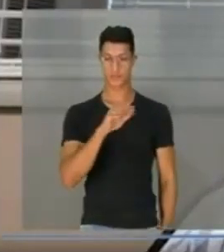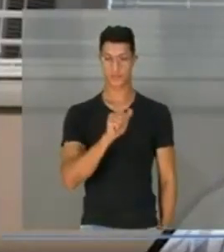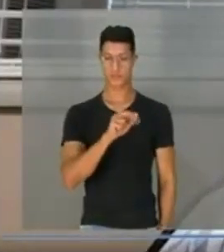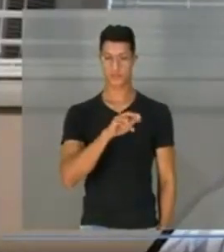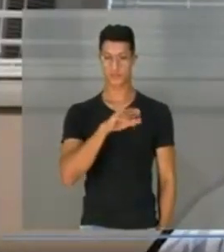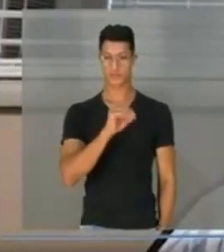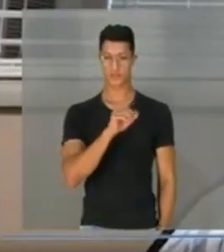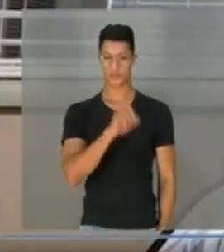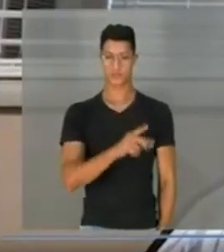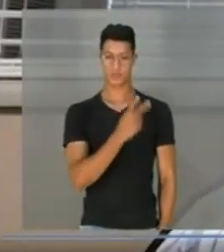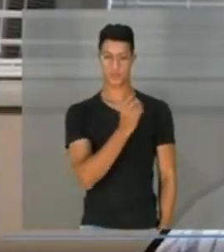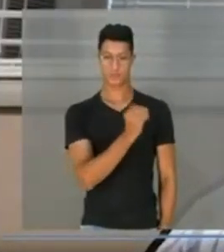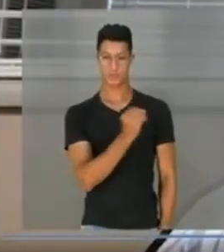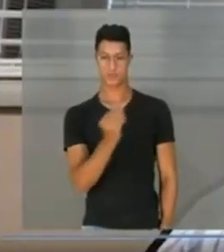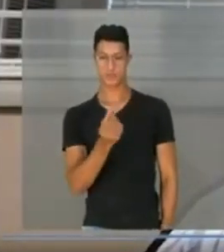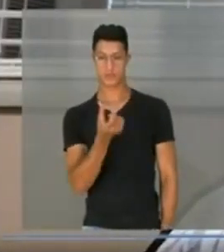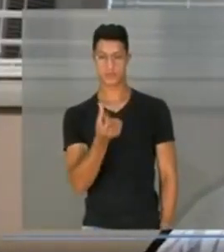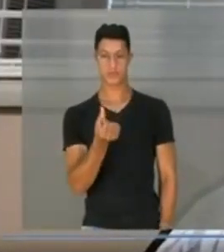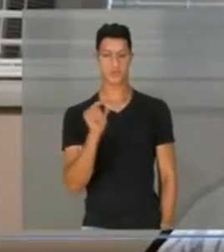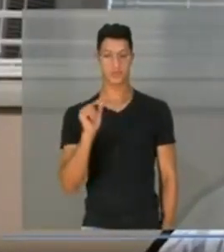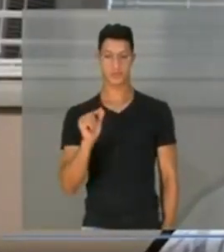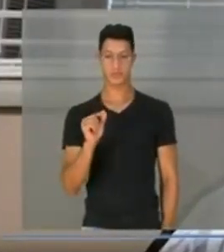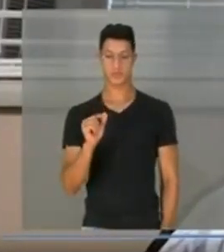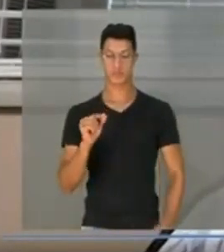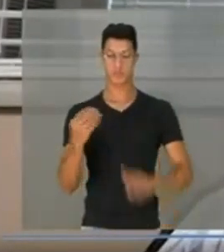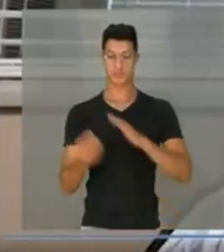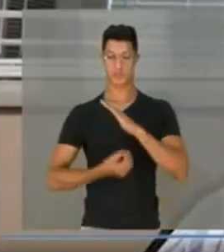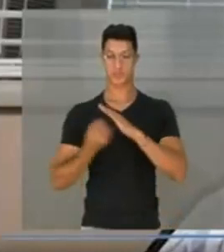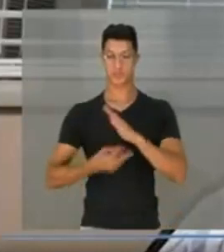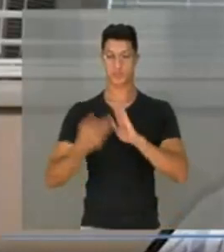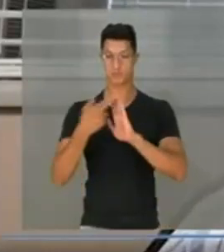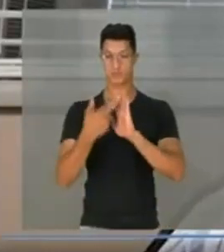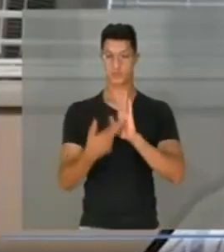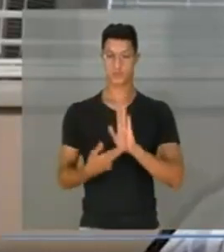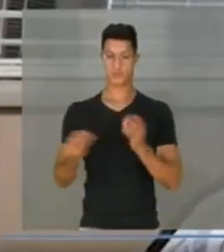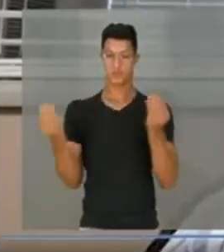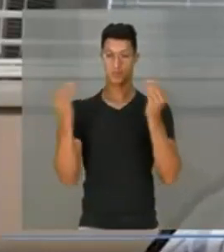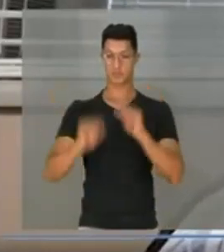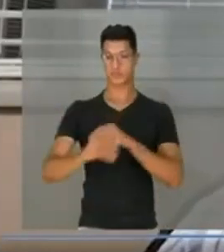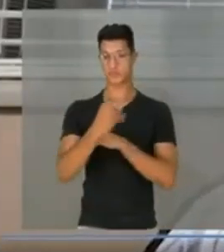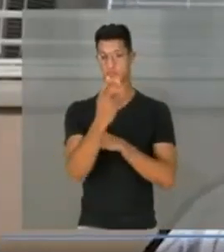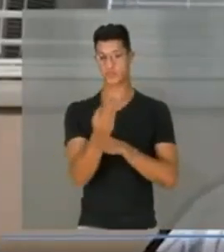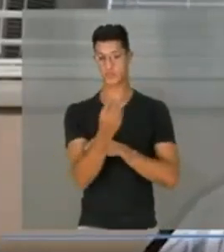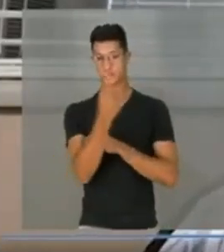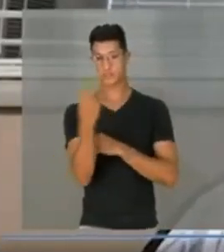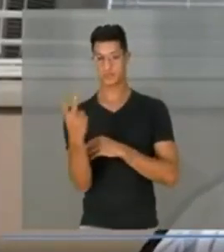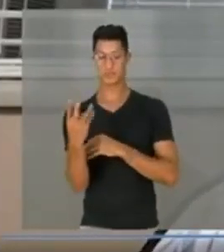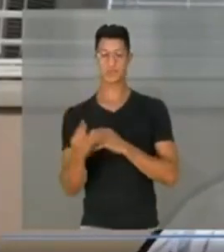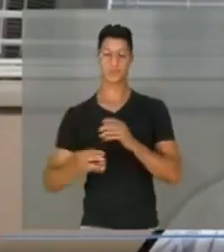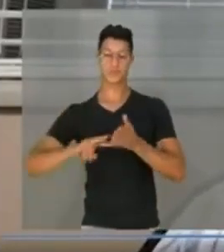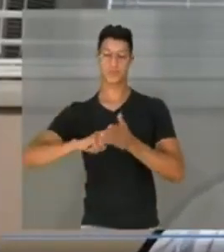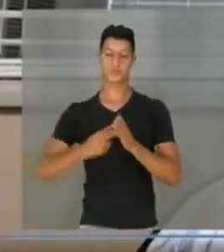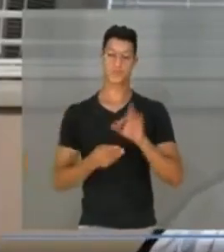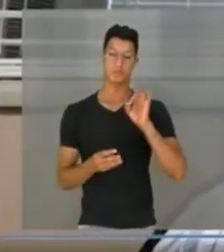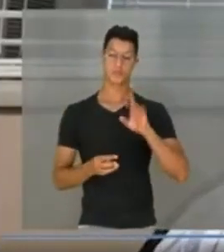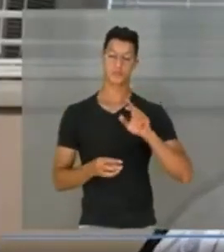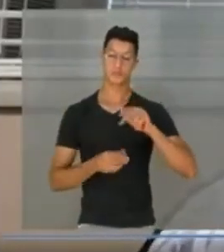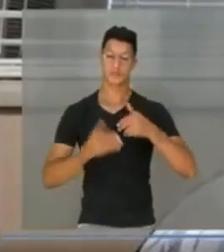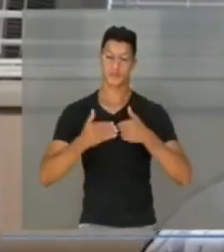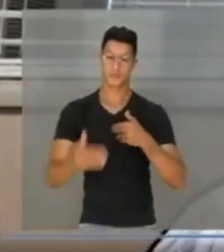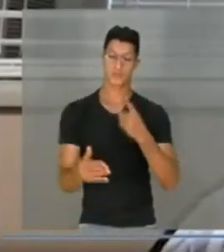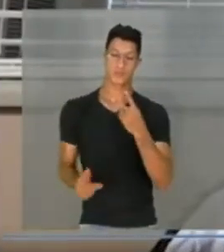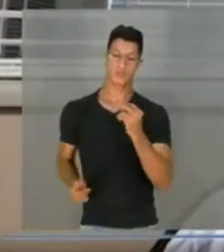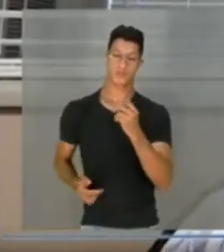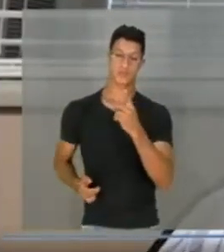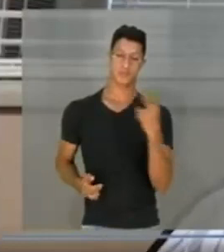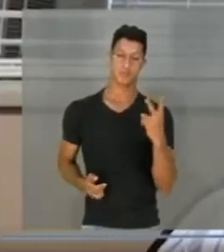2006, sendo que o órgão regulamentador foi estabelecido em 2012, ou seja, somente a partir de 2012,